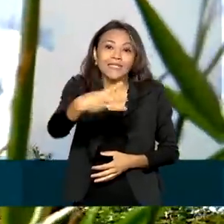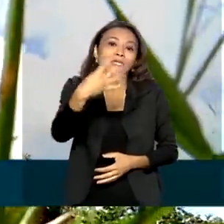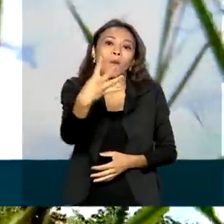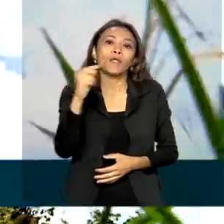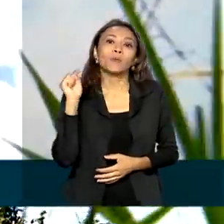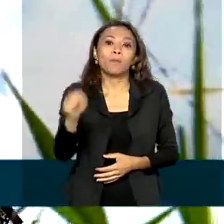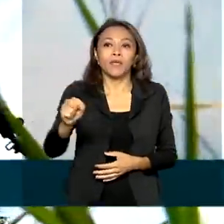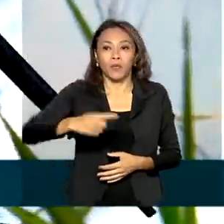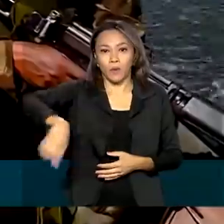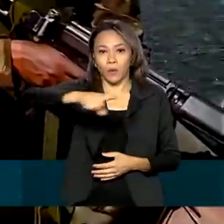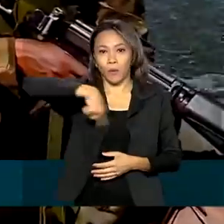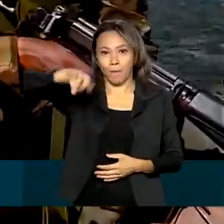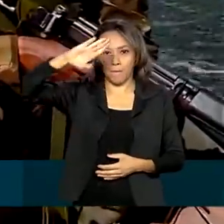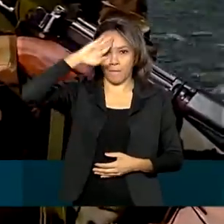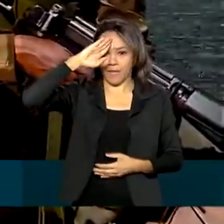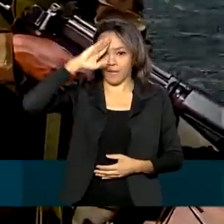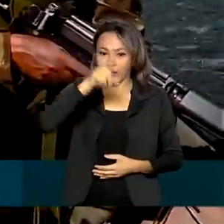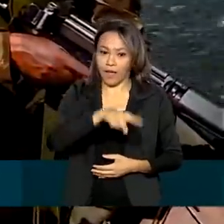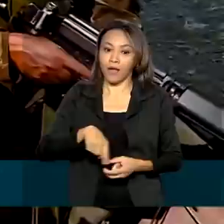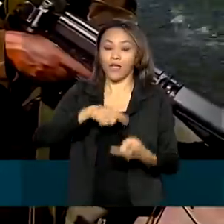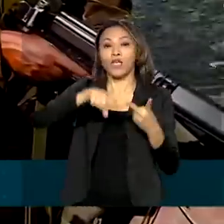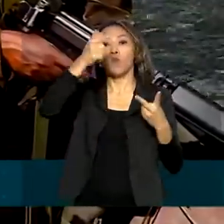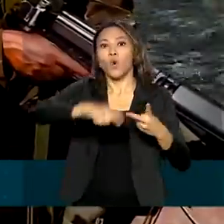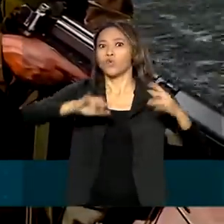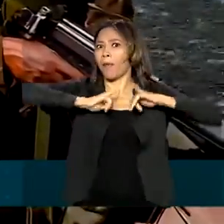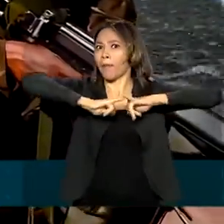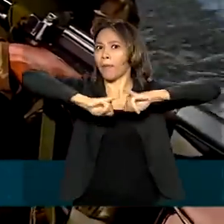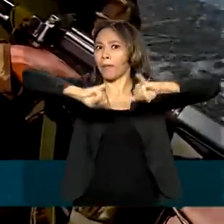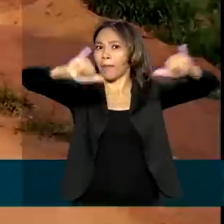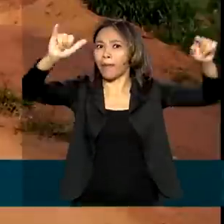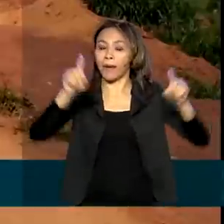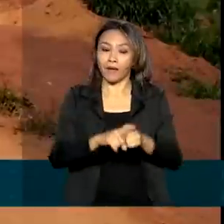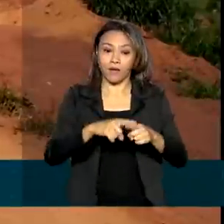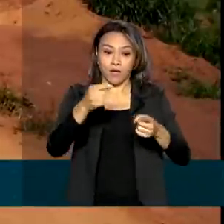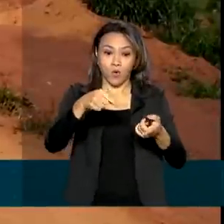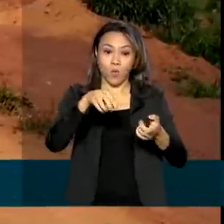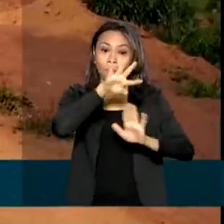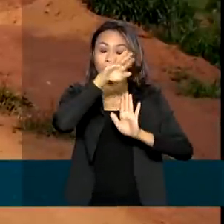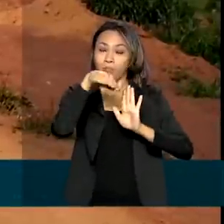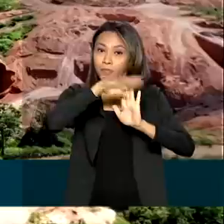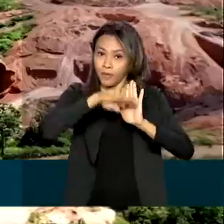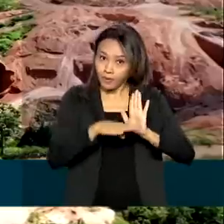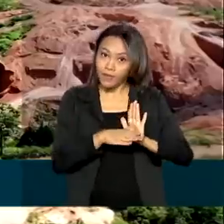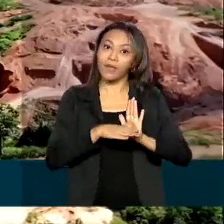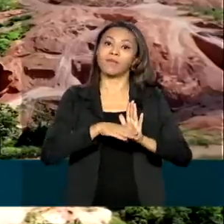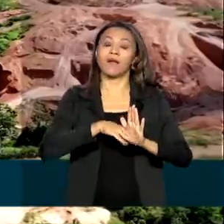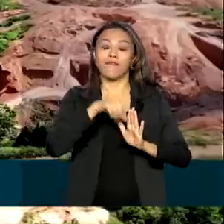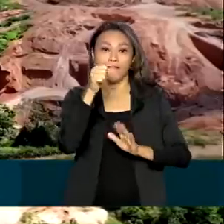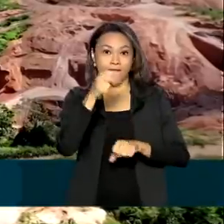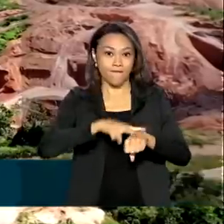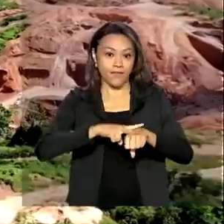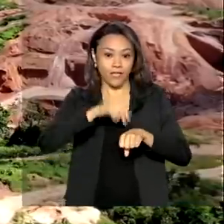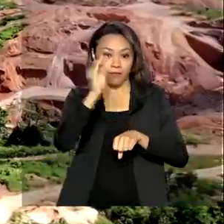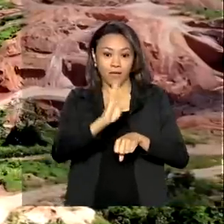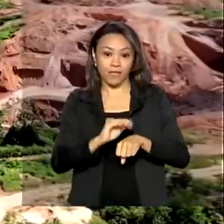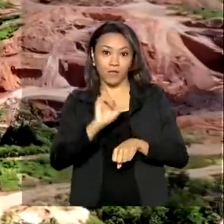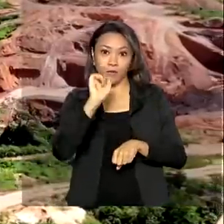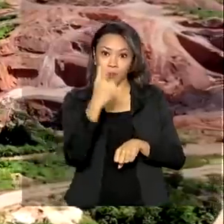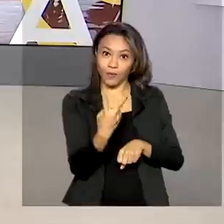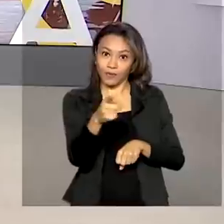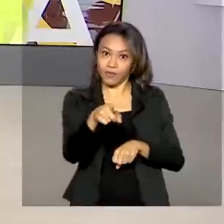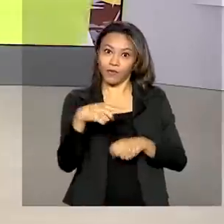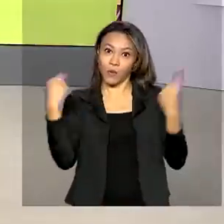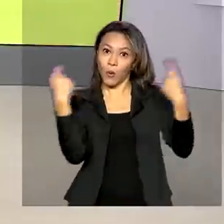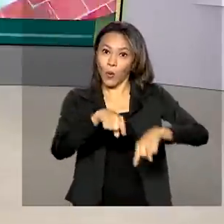E o segundo assunto, que também teve uma grande repercussão, foi a Operação Verde Brasil 2, que é a atuação das Forças Armadas no combate aos crimes ambientais.